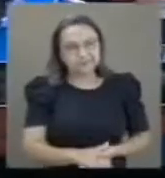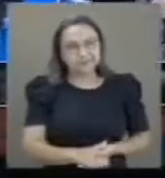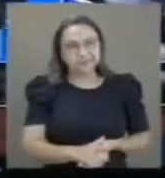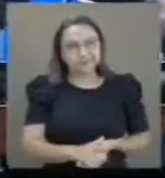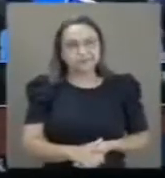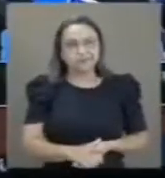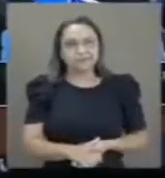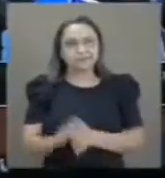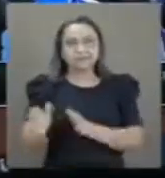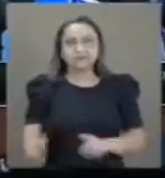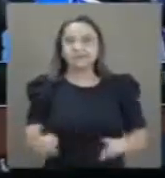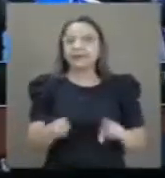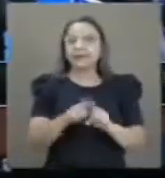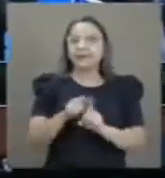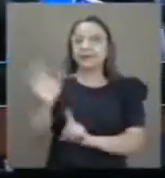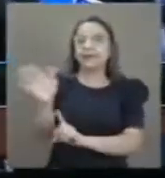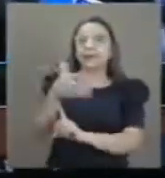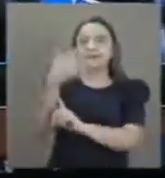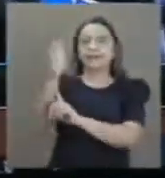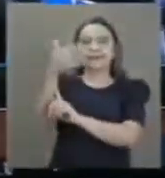E a bandeira também, do Havaí.